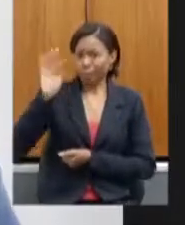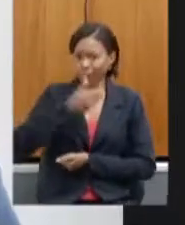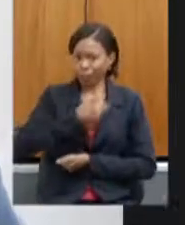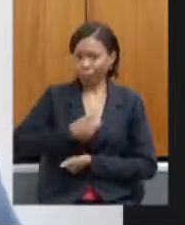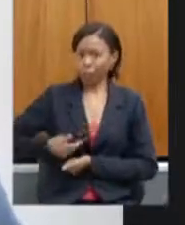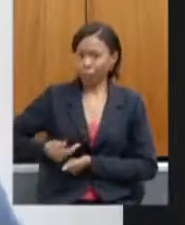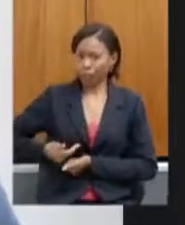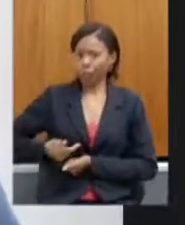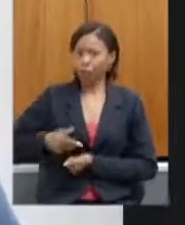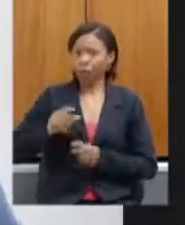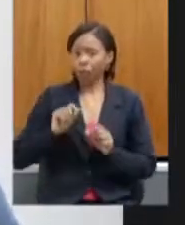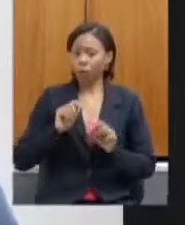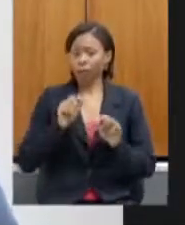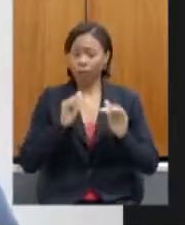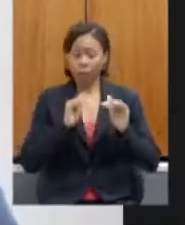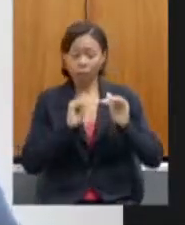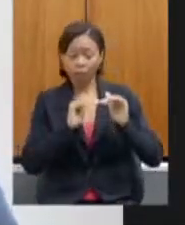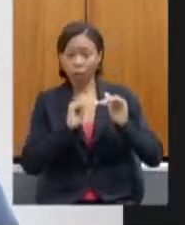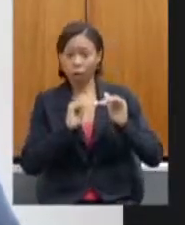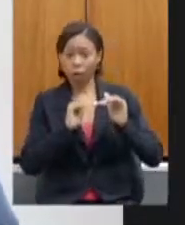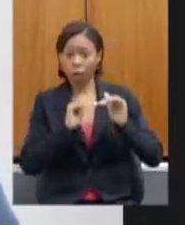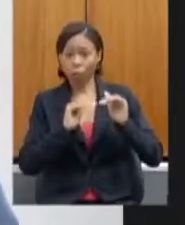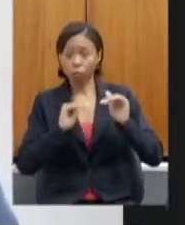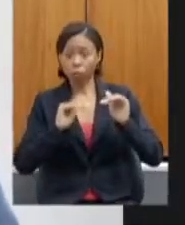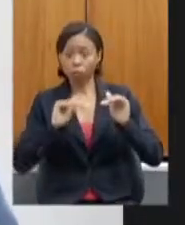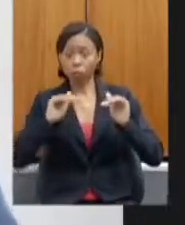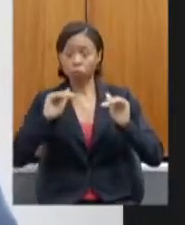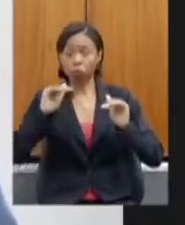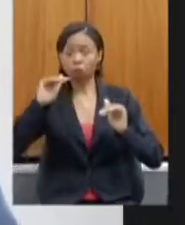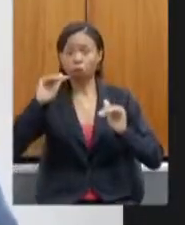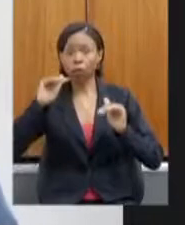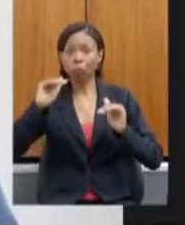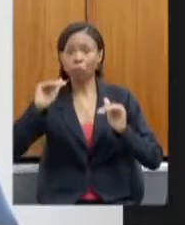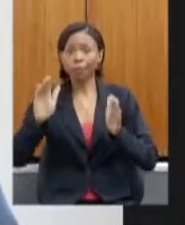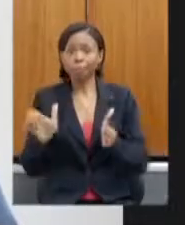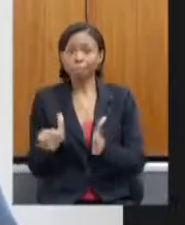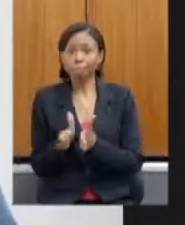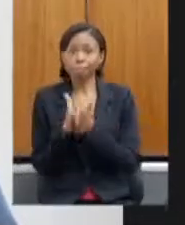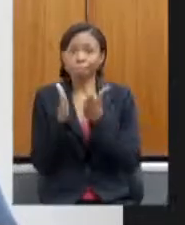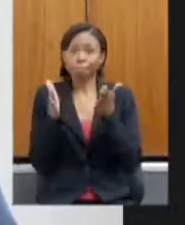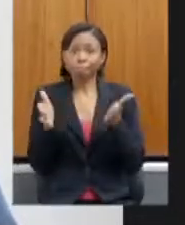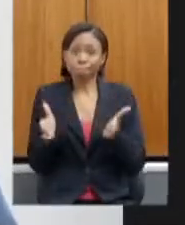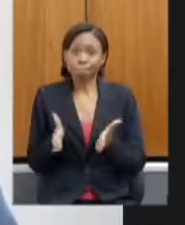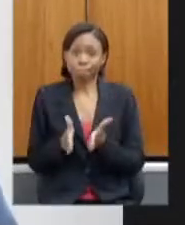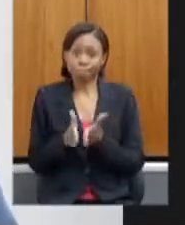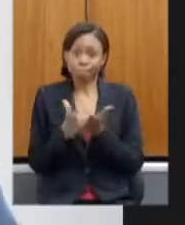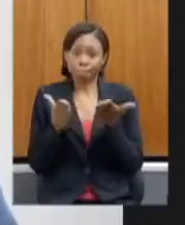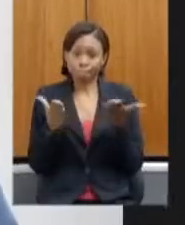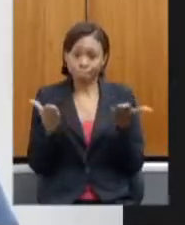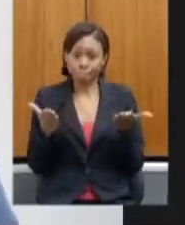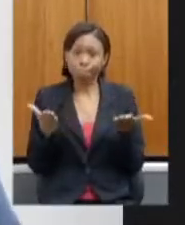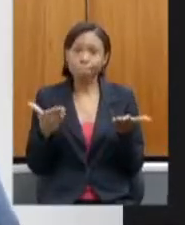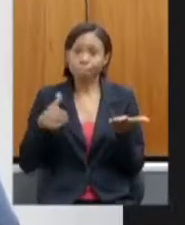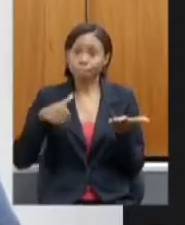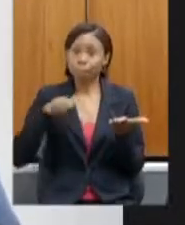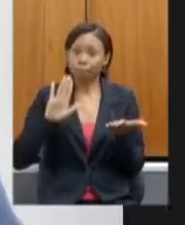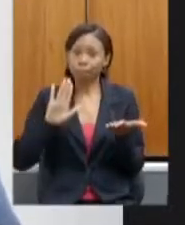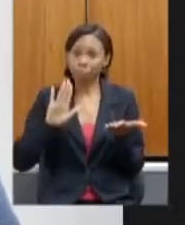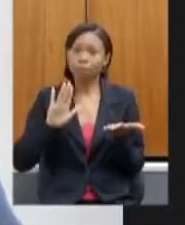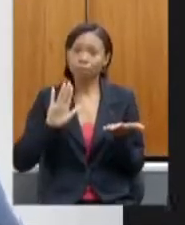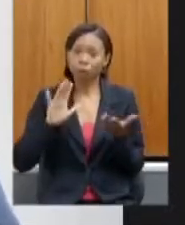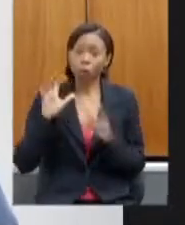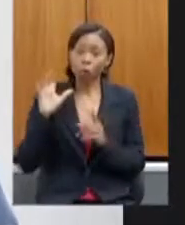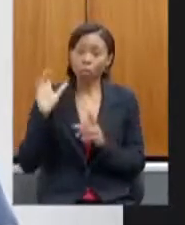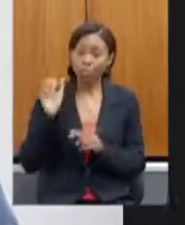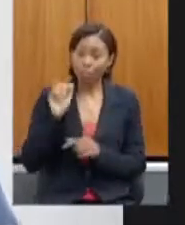aumento da extrema pobreza. O impacto da não renovação desse auxílio, vai explodir a